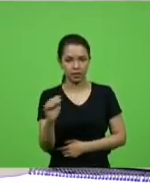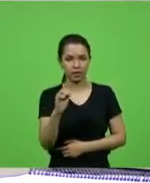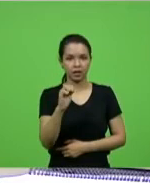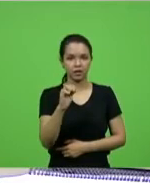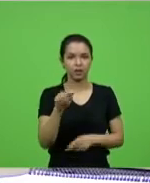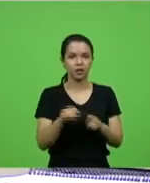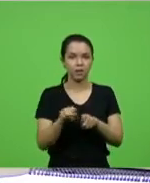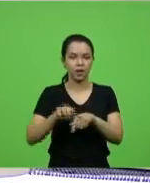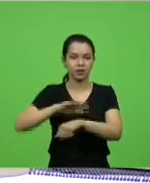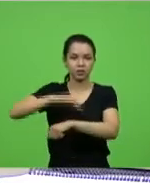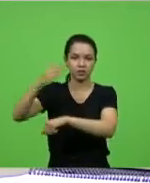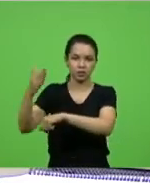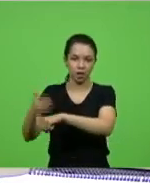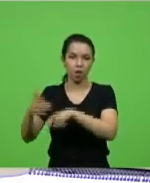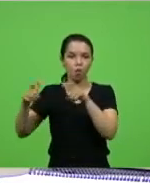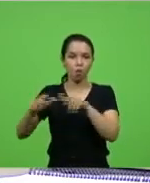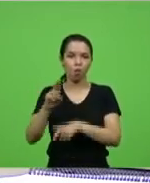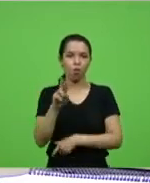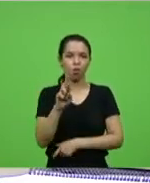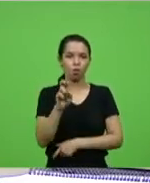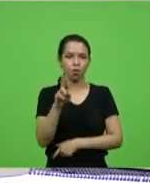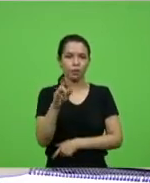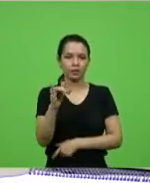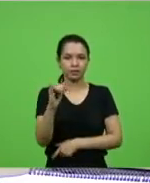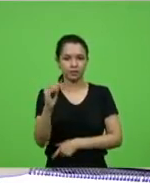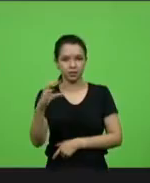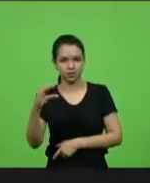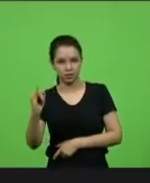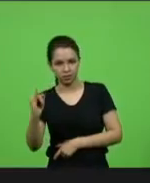município de Urubici. Em discussão,